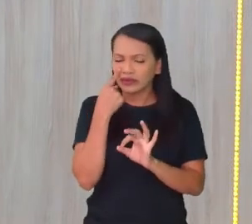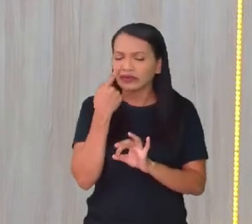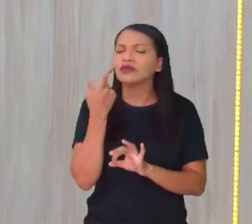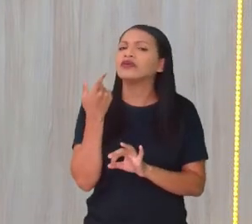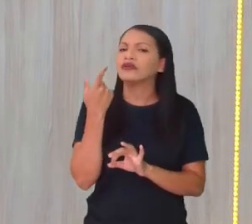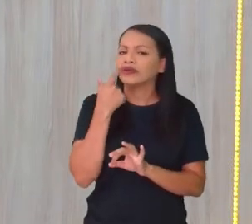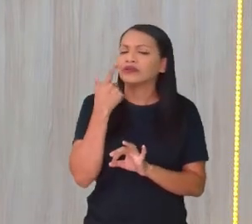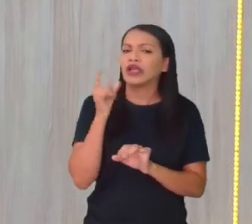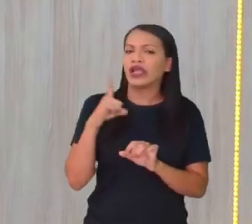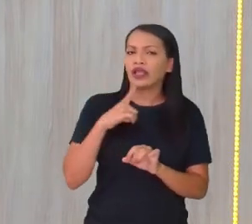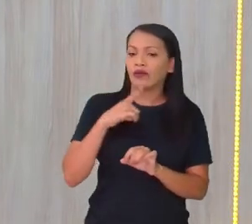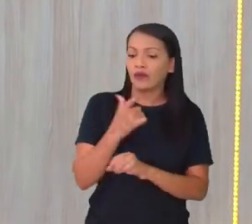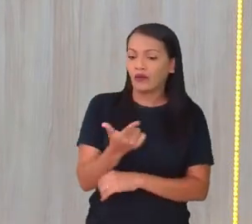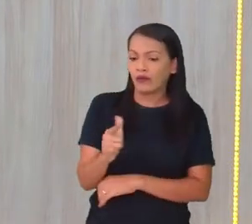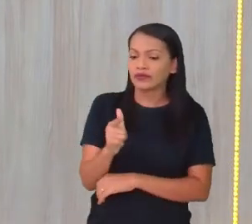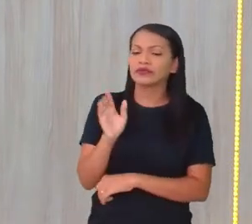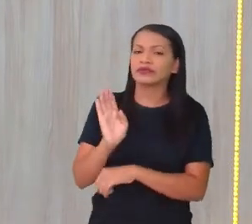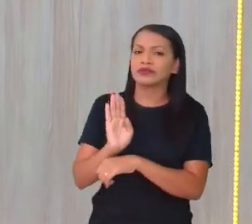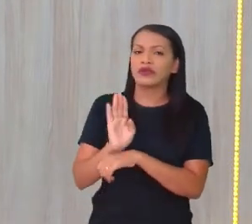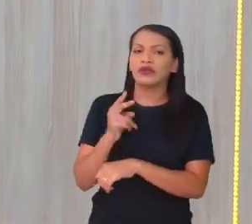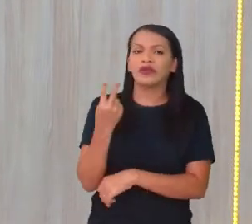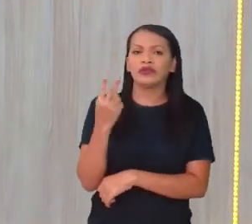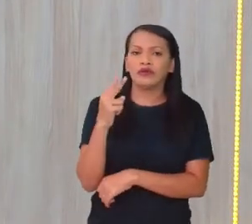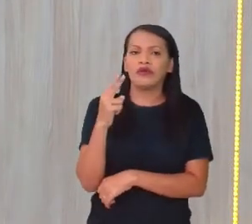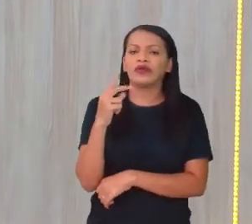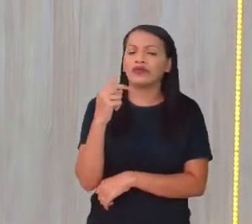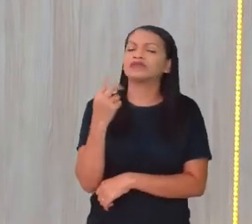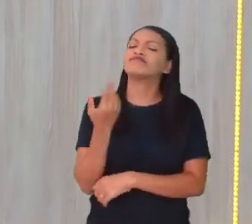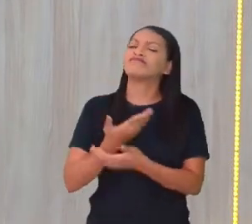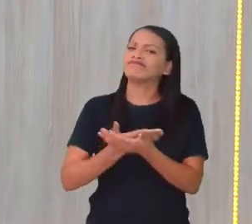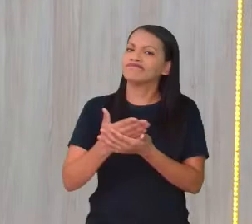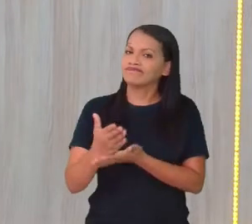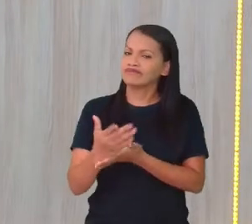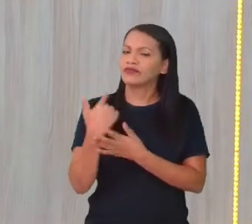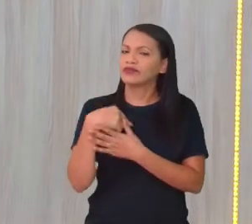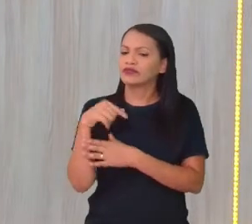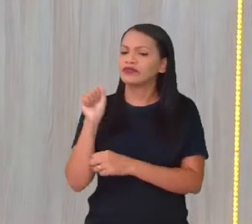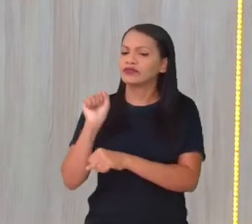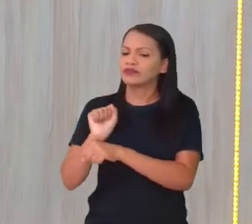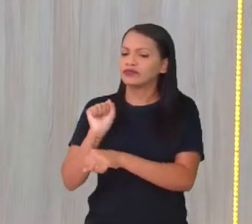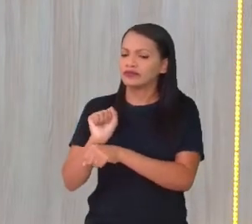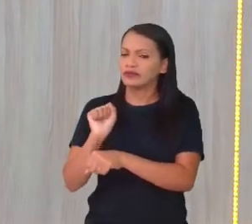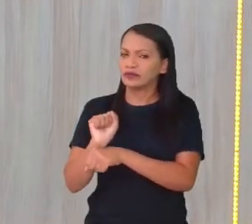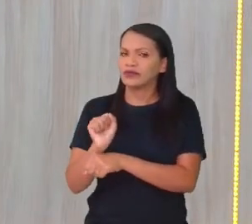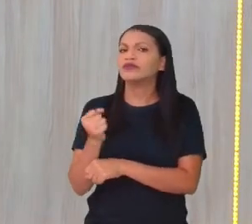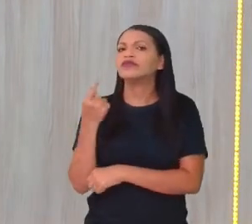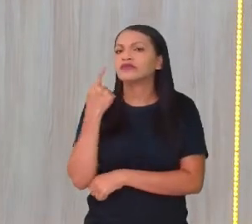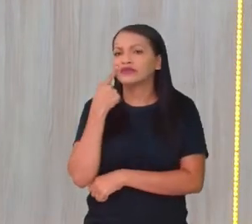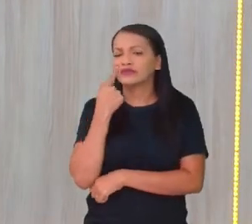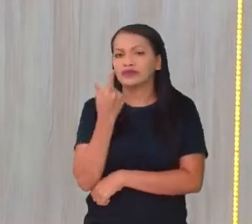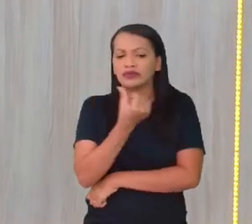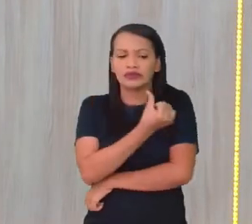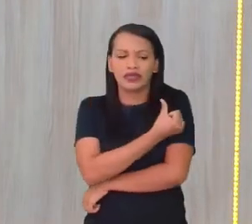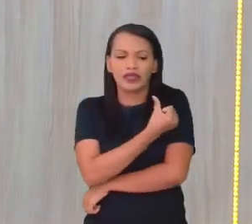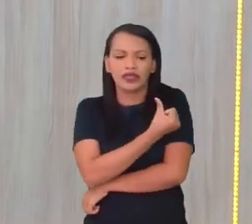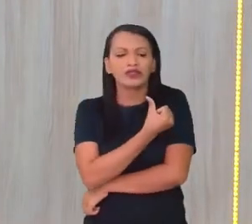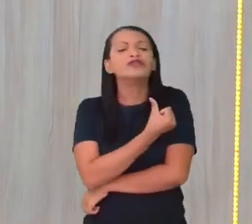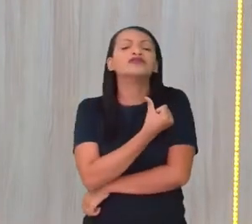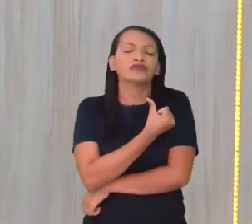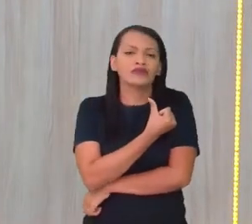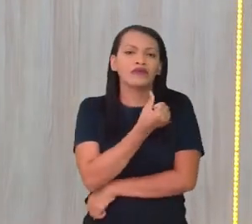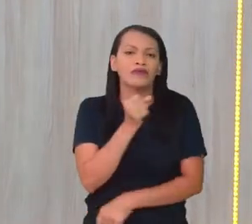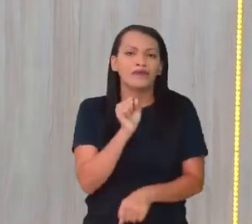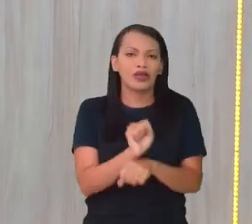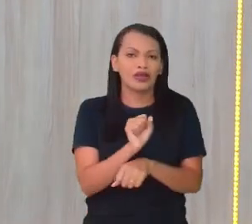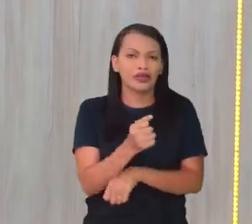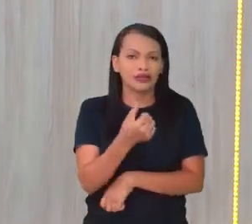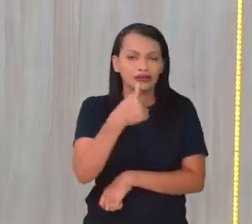canal, a partir das 2 horas começa o sexto ano, né? Você espera uma horinha, passa as 2 horas do sexto ano, aí vem a